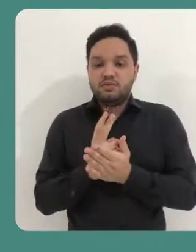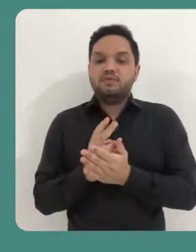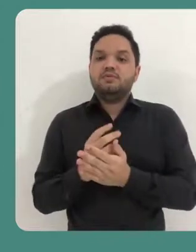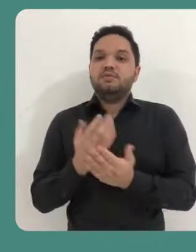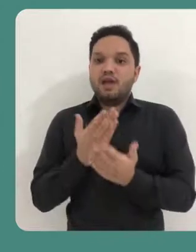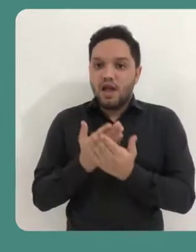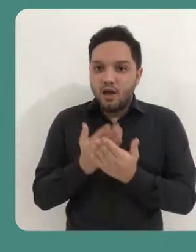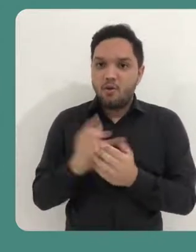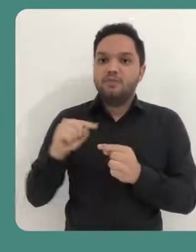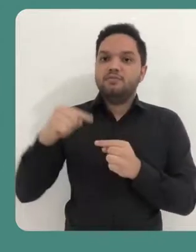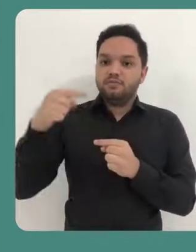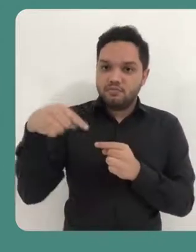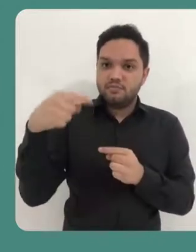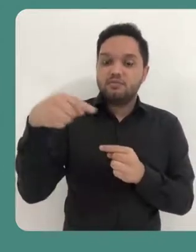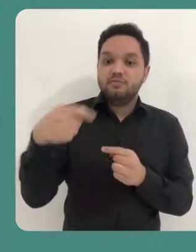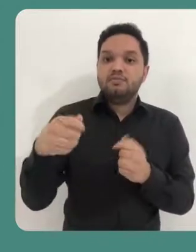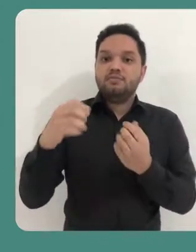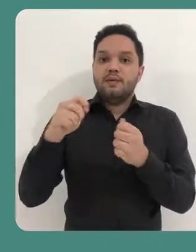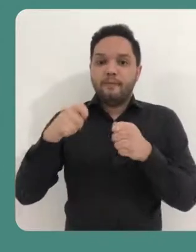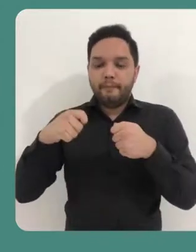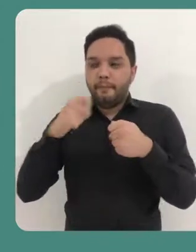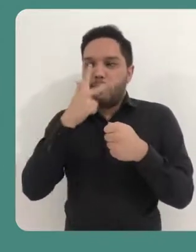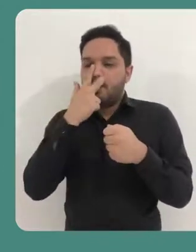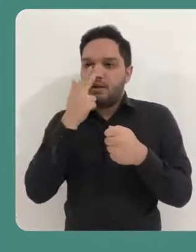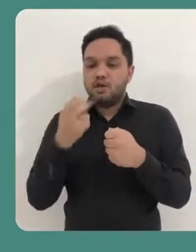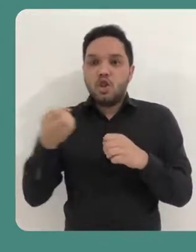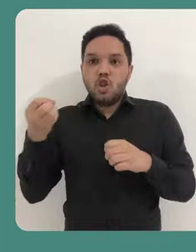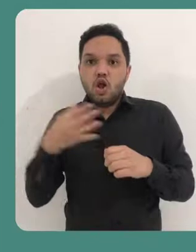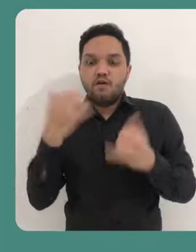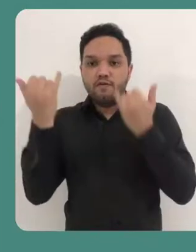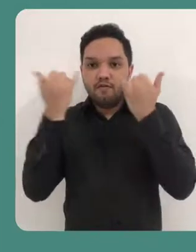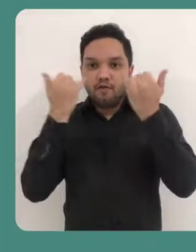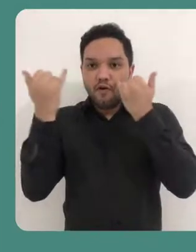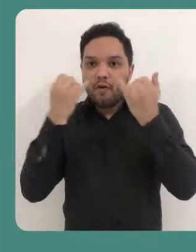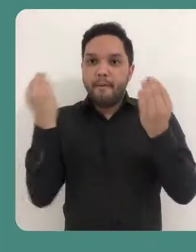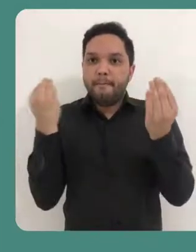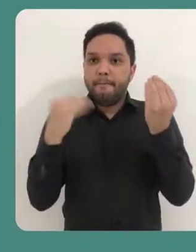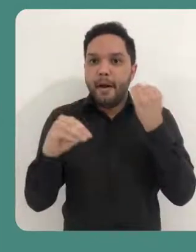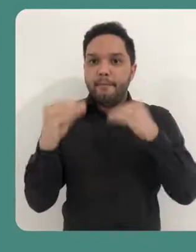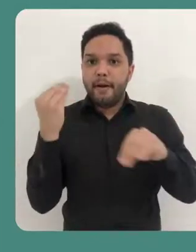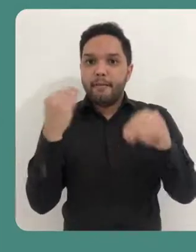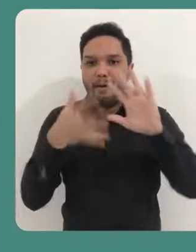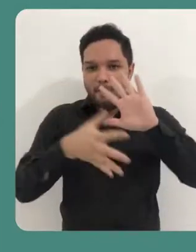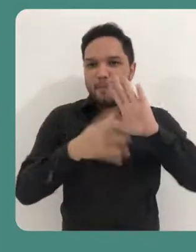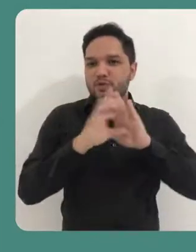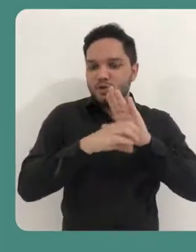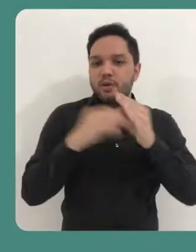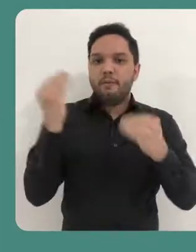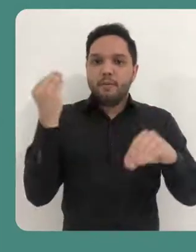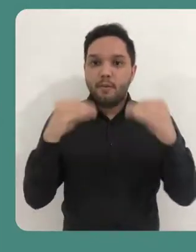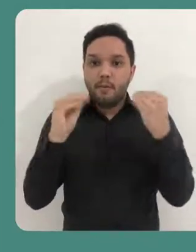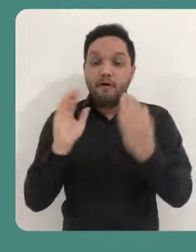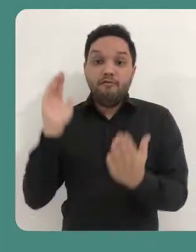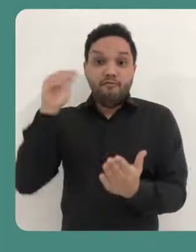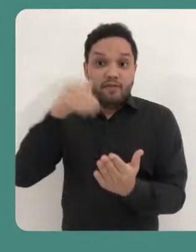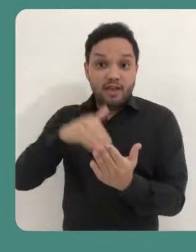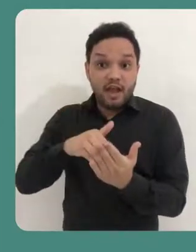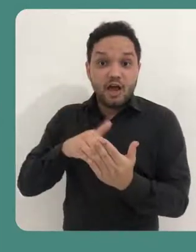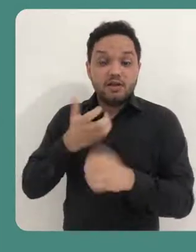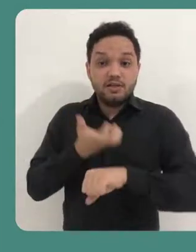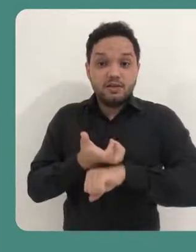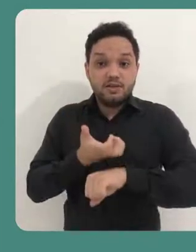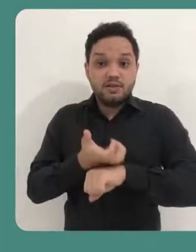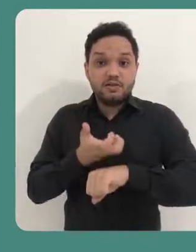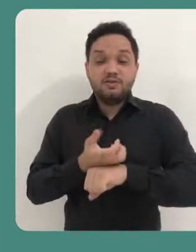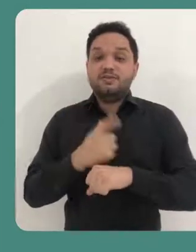a cada aula os estudantes vão conseguir anexar uma nova informação no seu mapa conceitual e ao final da